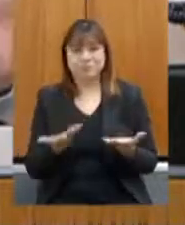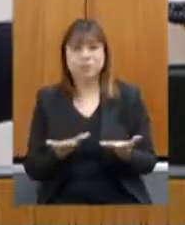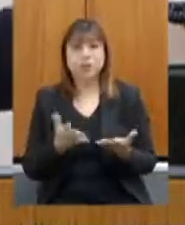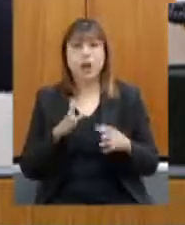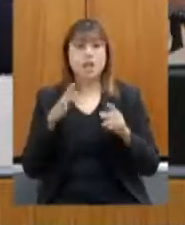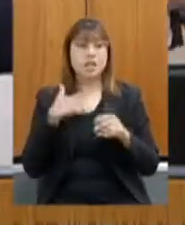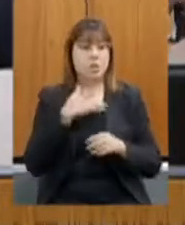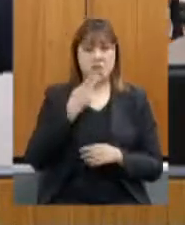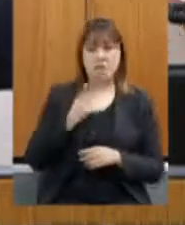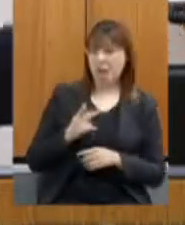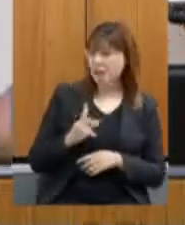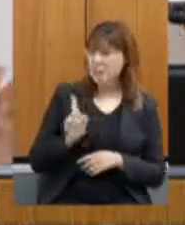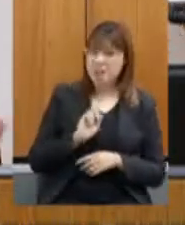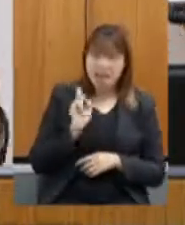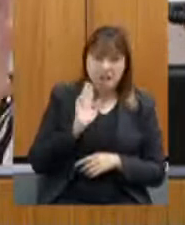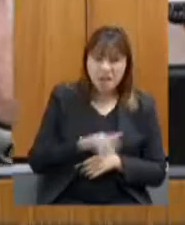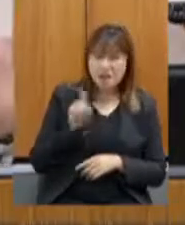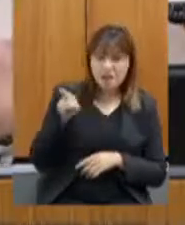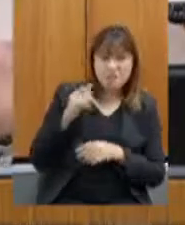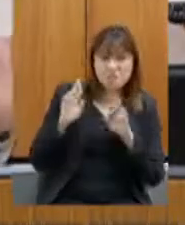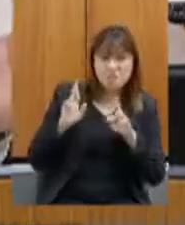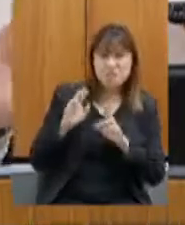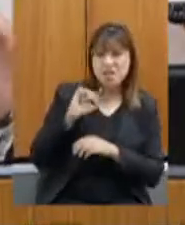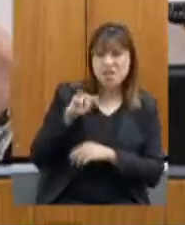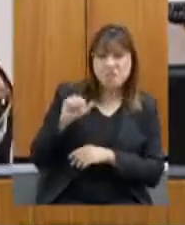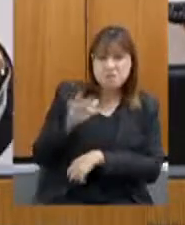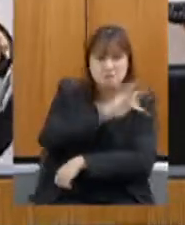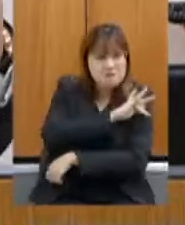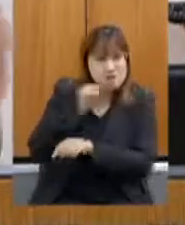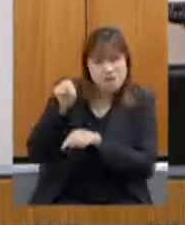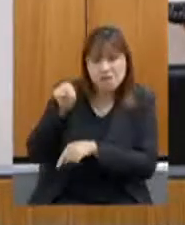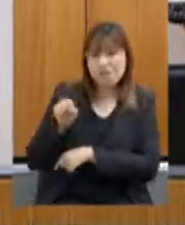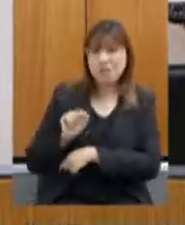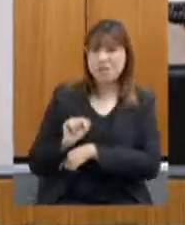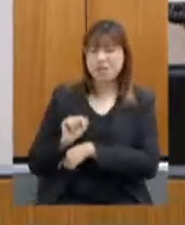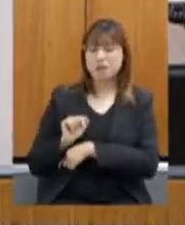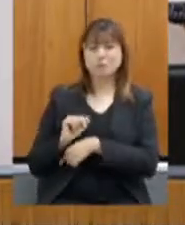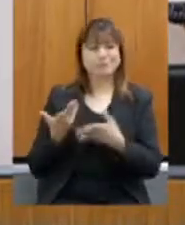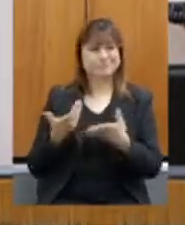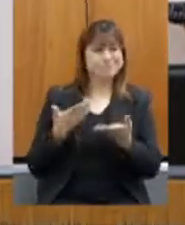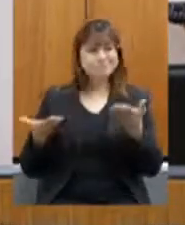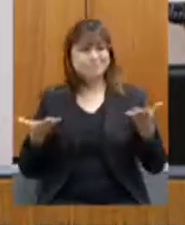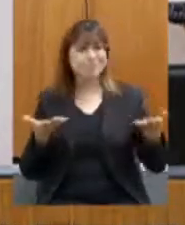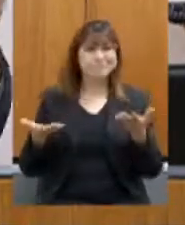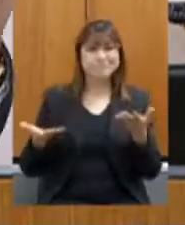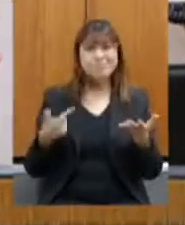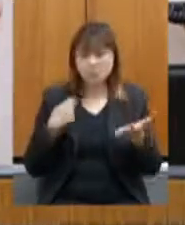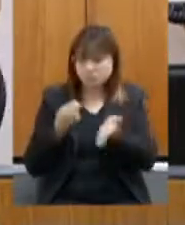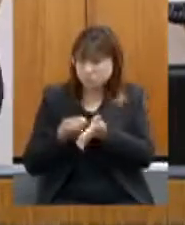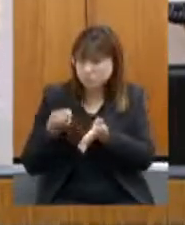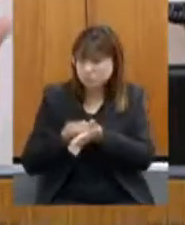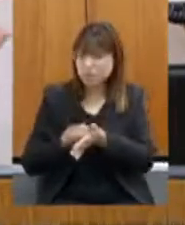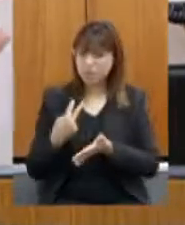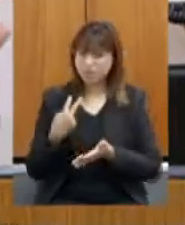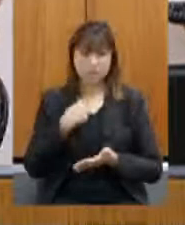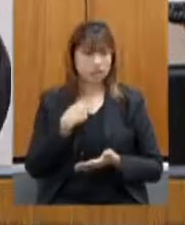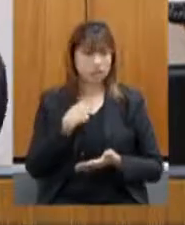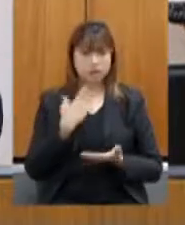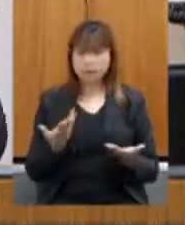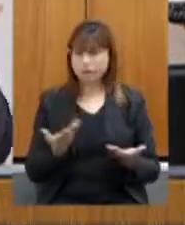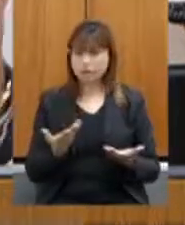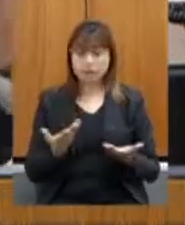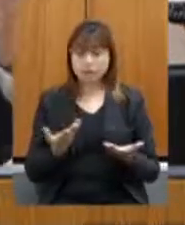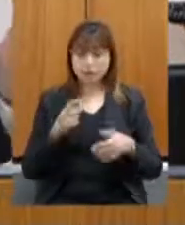mas isso era responsabilidade do ímã ter fiscalizado. Então, é isso que eu insisto com a senhora. Não pode existir na